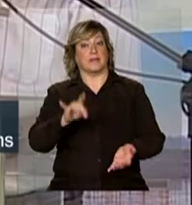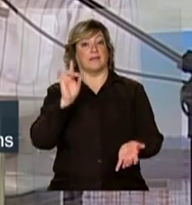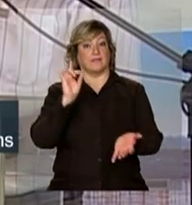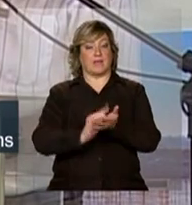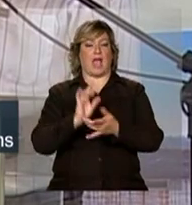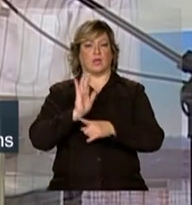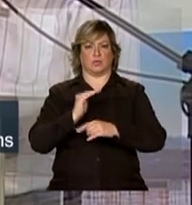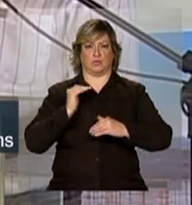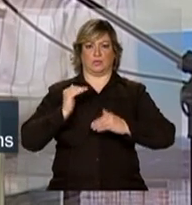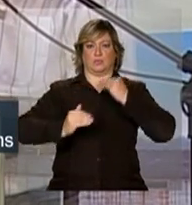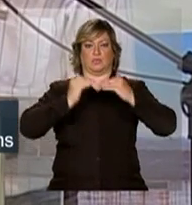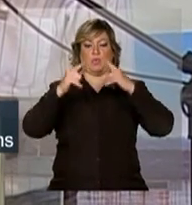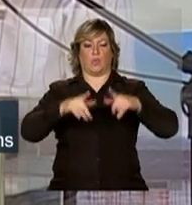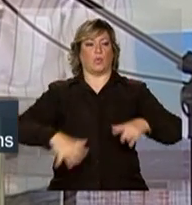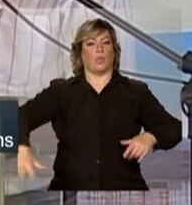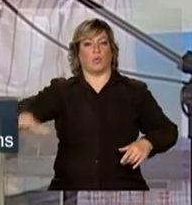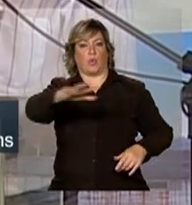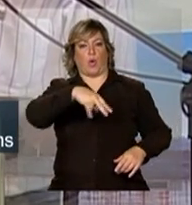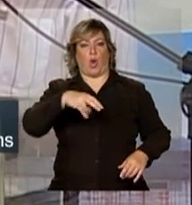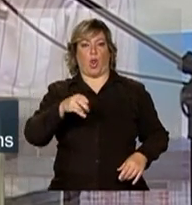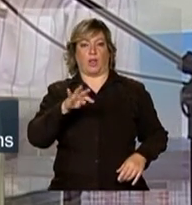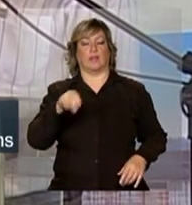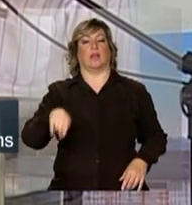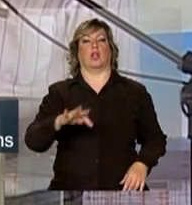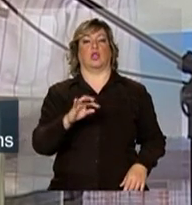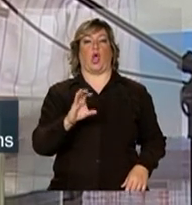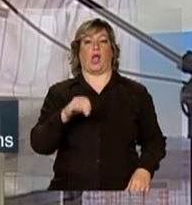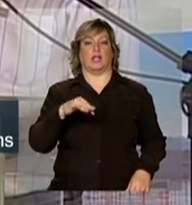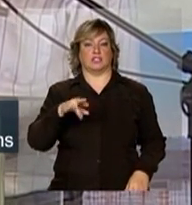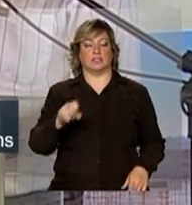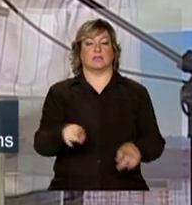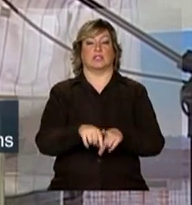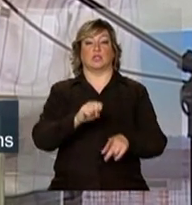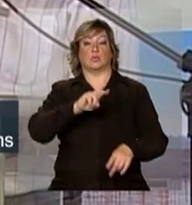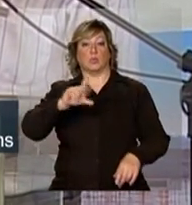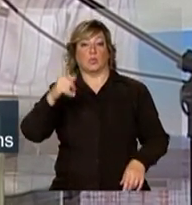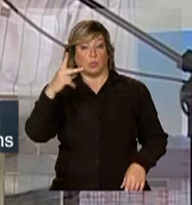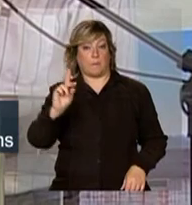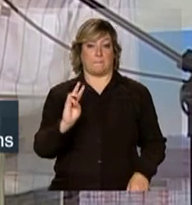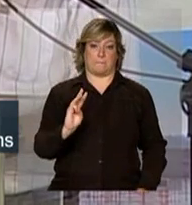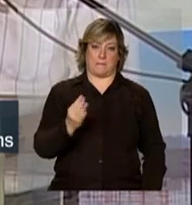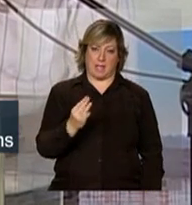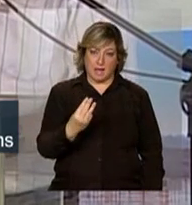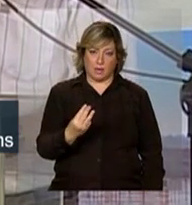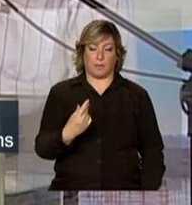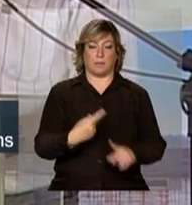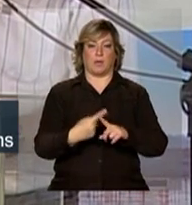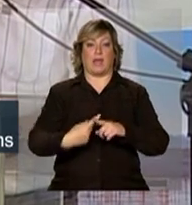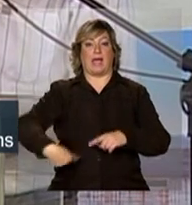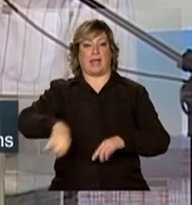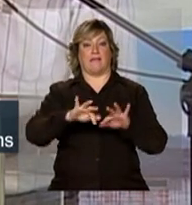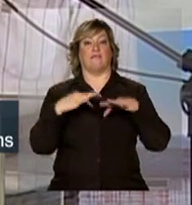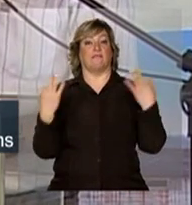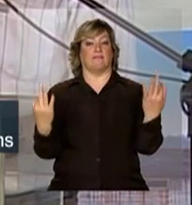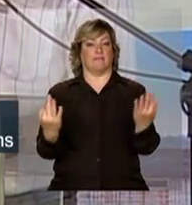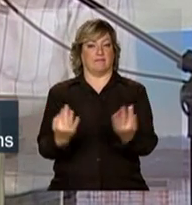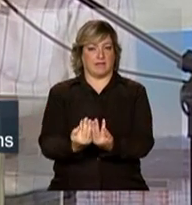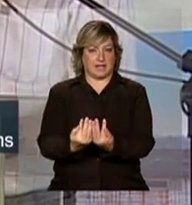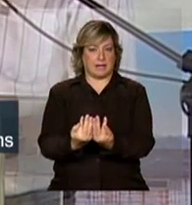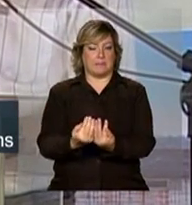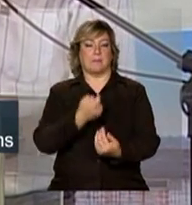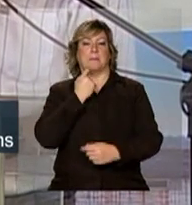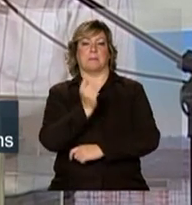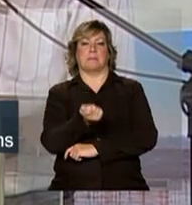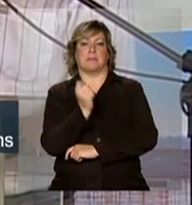vai trazer o desenvolvimento para essa região norte do Tocantins, sul do Maranhão. E a participação dessas famílias, a participação dos